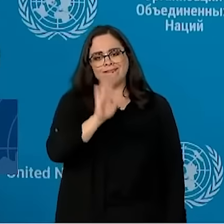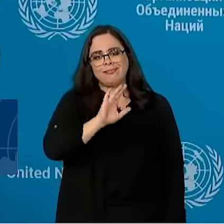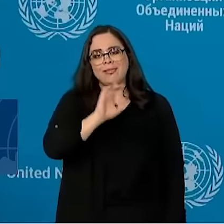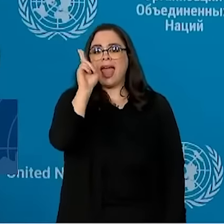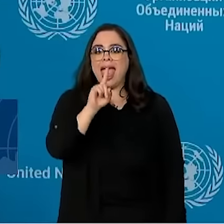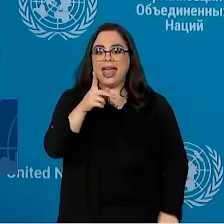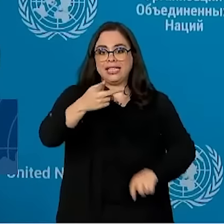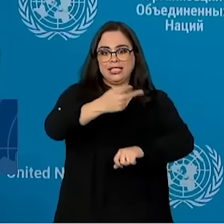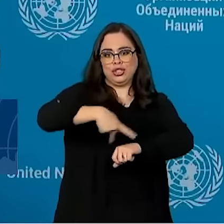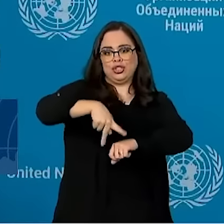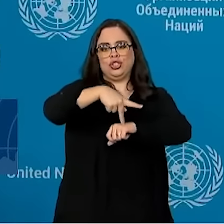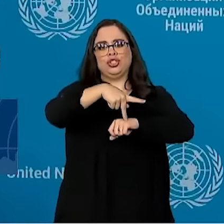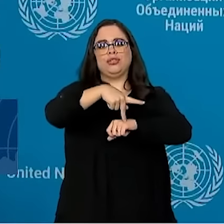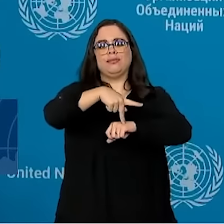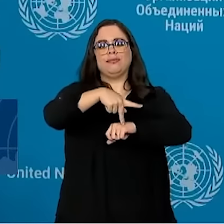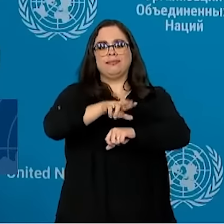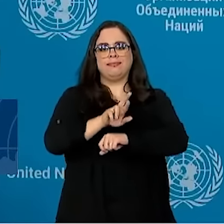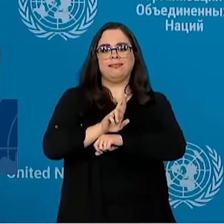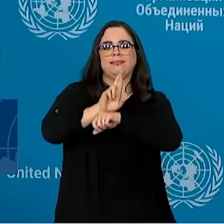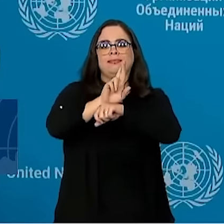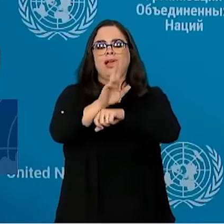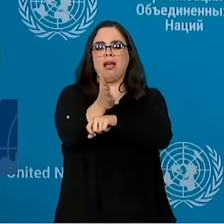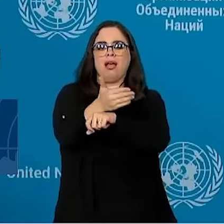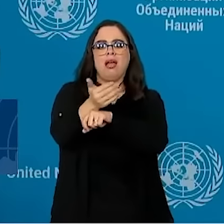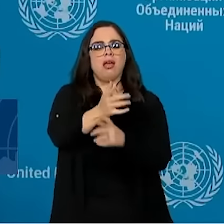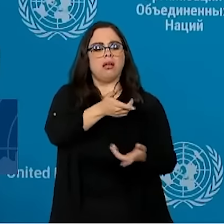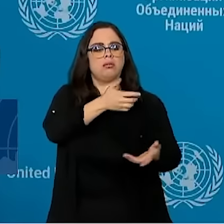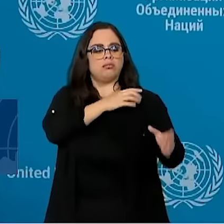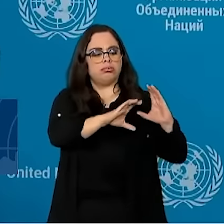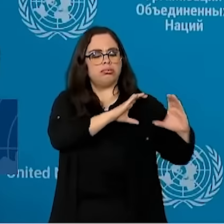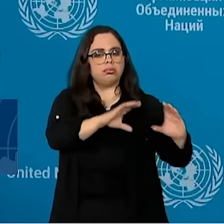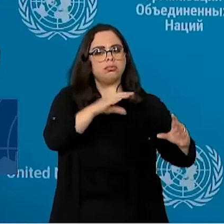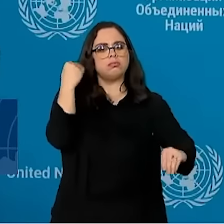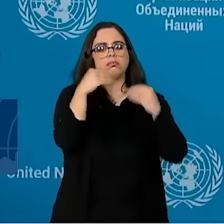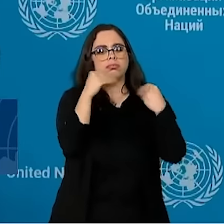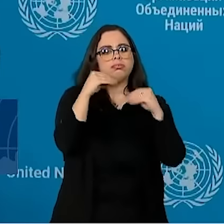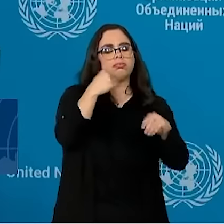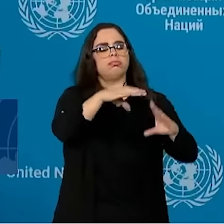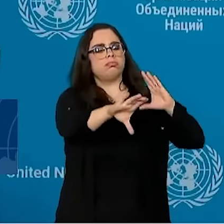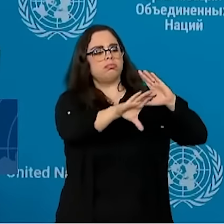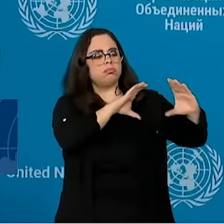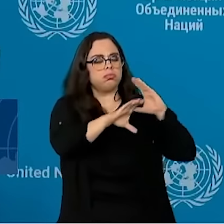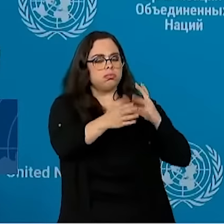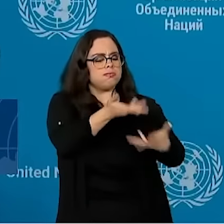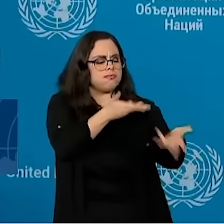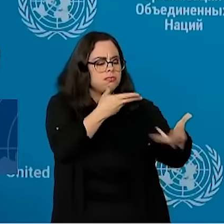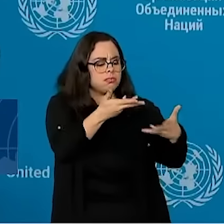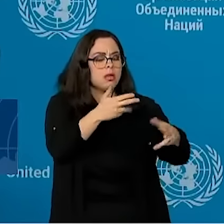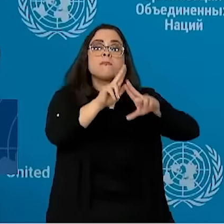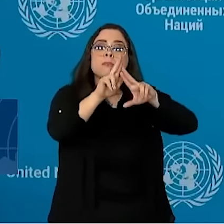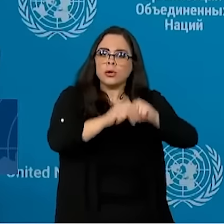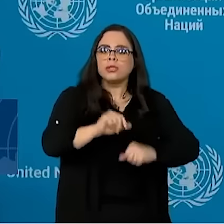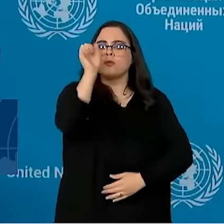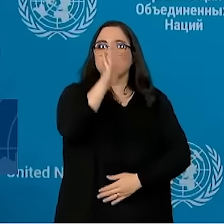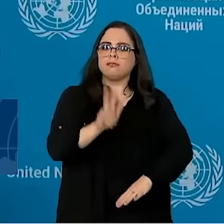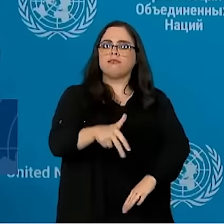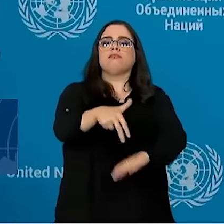solução diplomática. E, por isso, o Brasil tem insistido na discussão da paz.